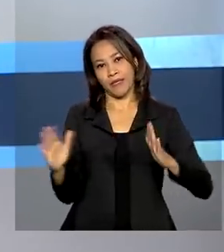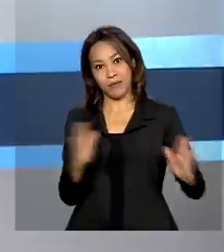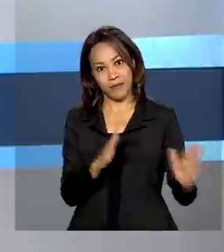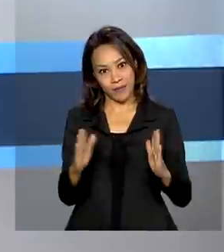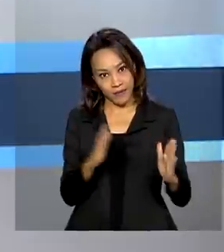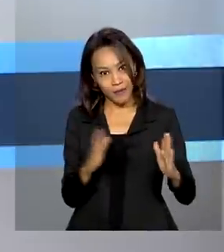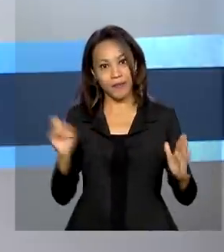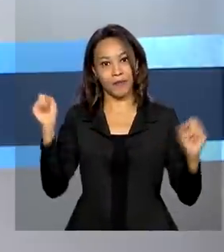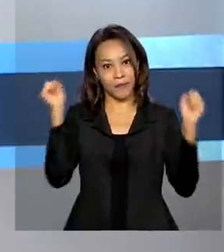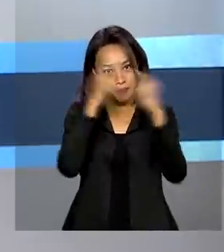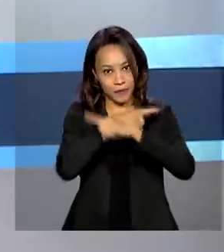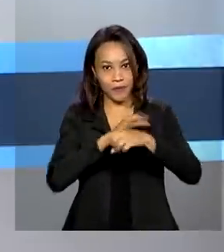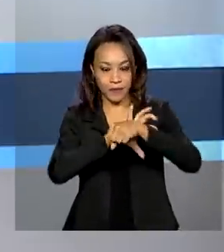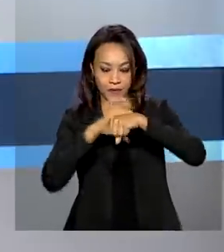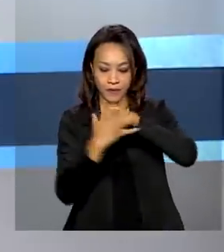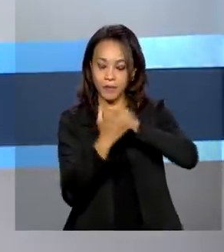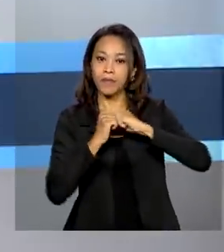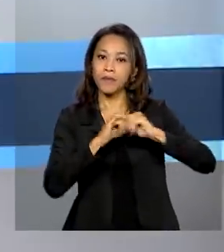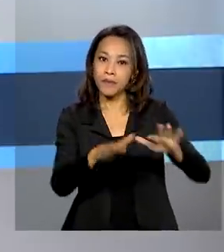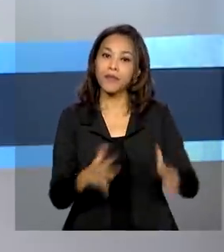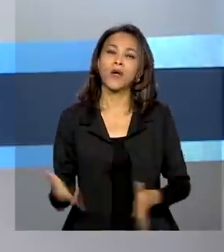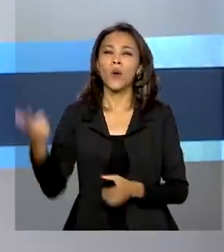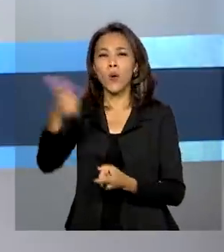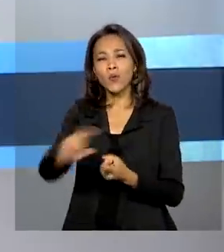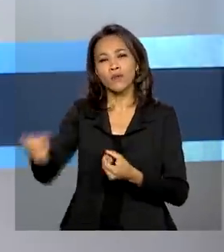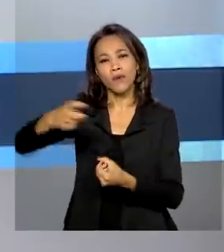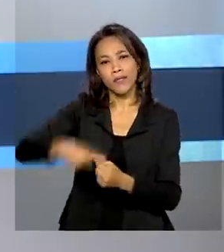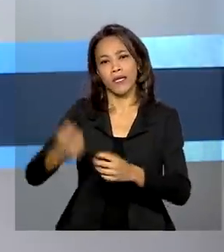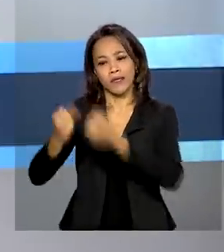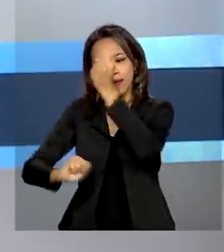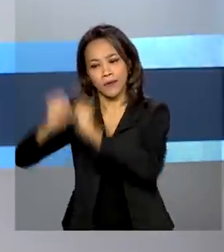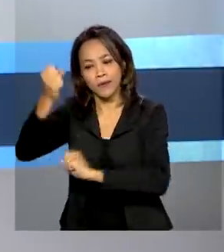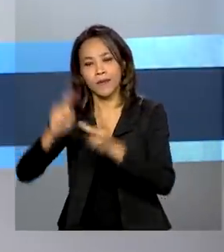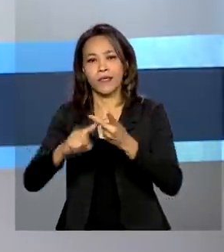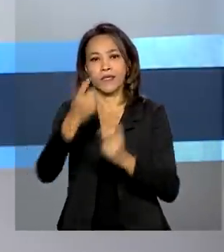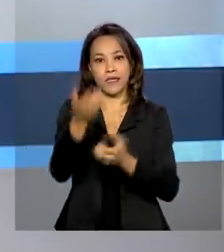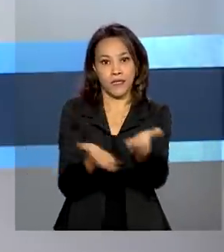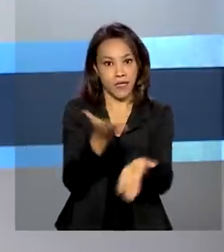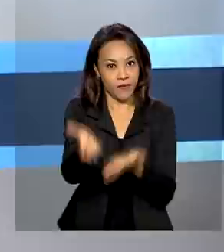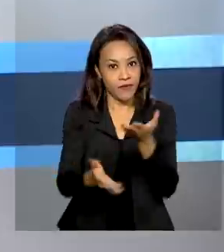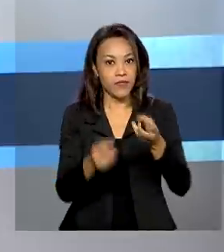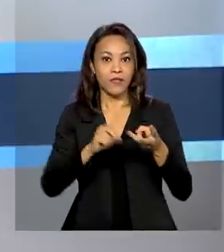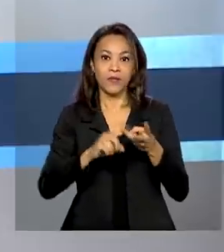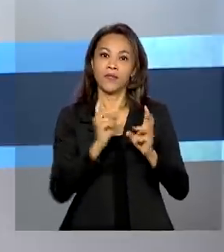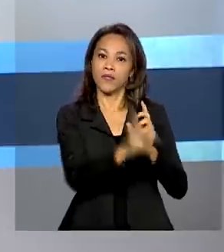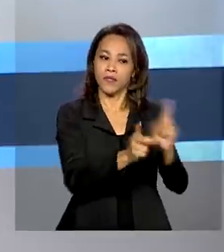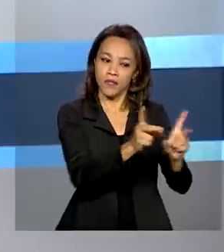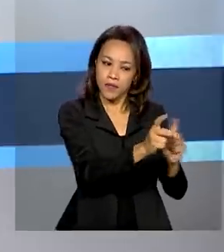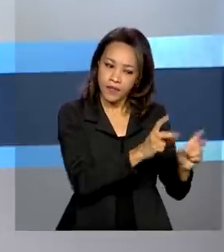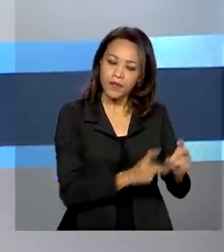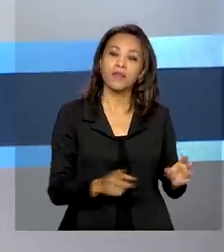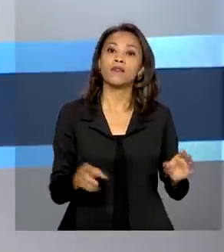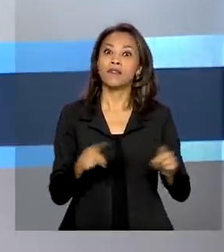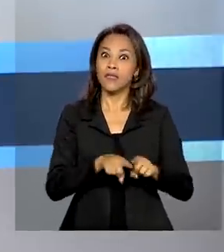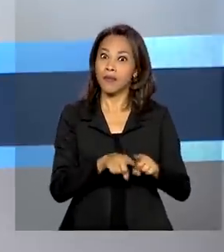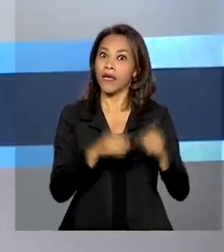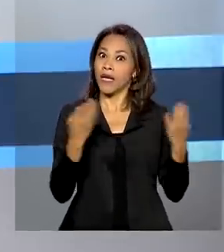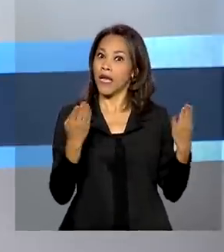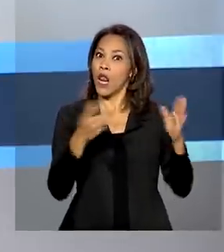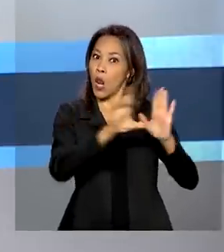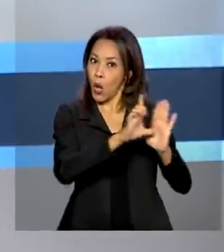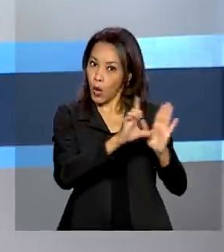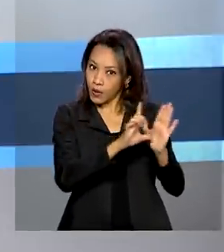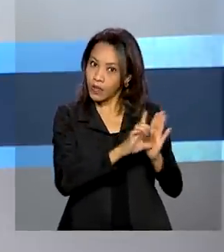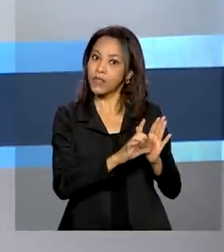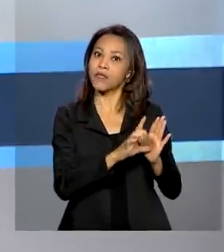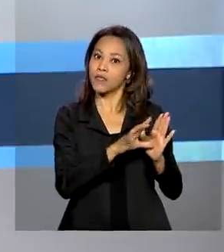setores também retomaram o ritmo. Indústrias, serviços e até o comércio, mais impactado com o fechamento das lojas, todos